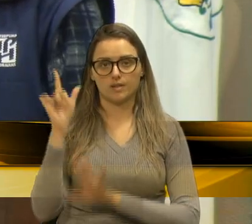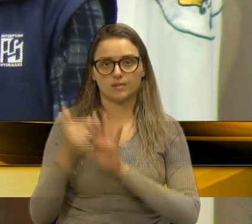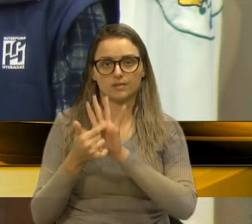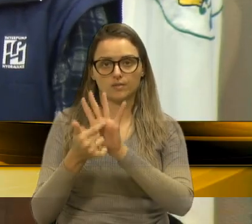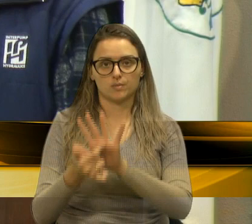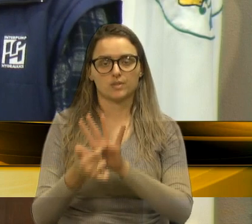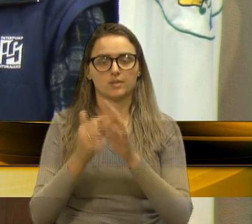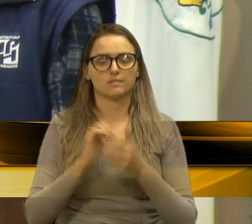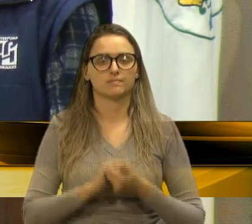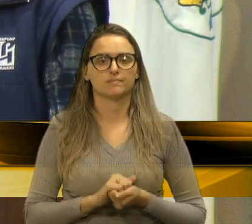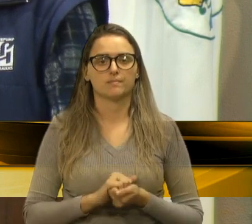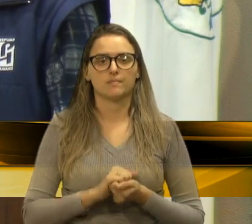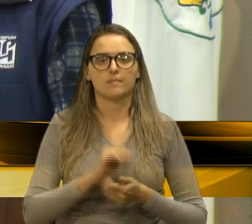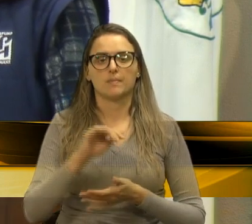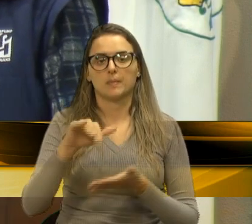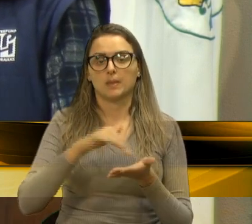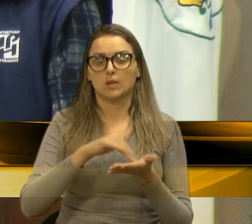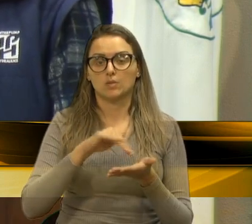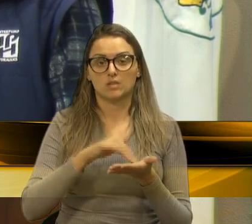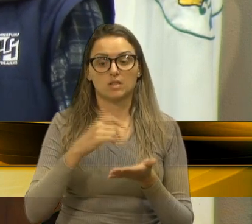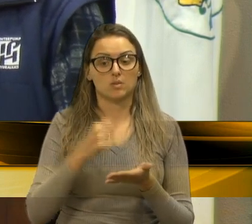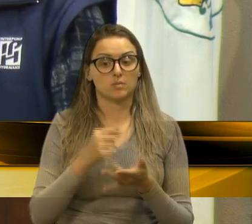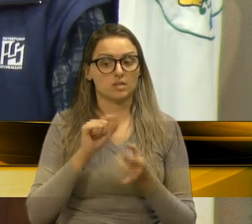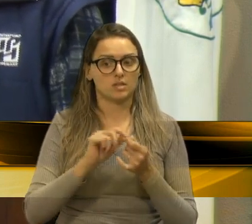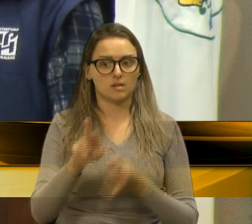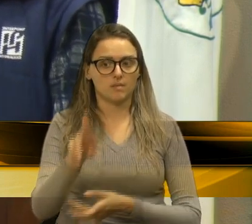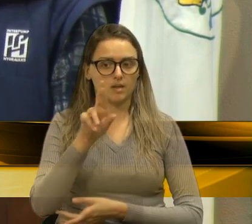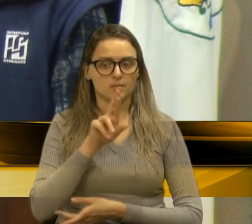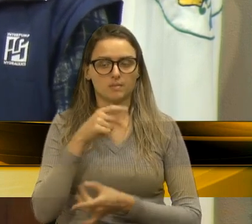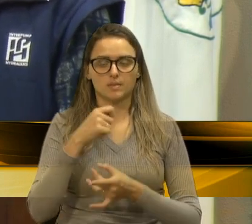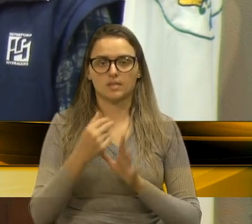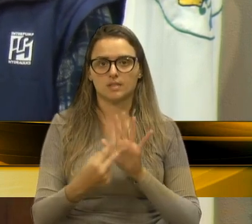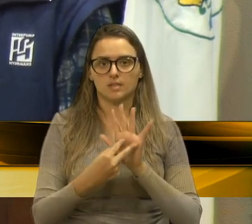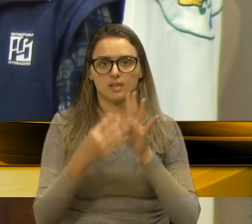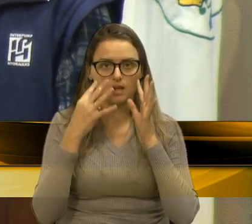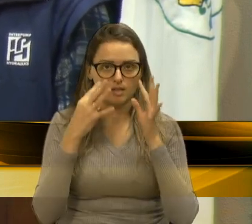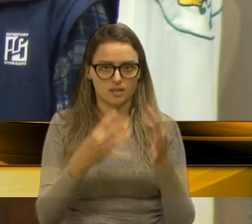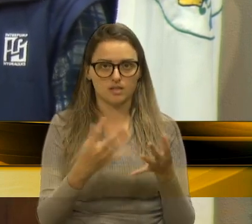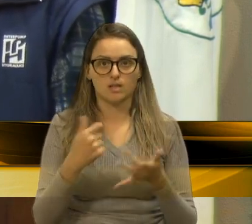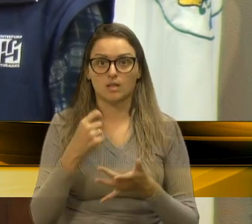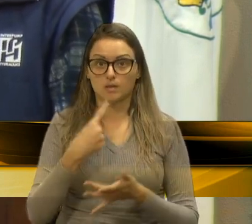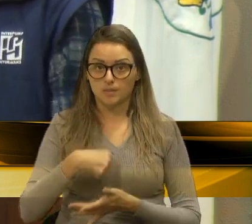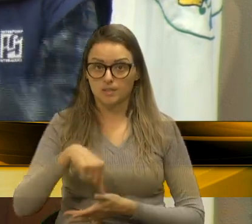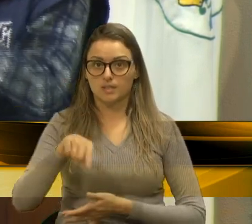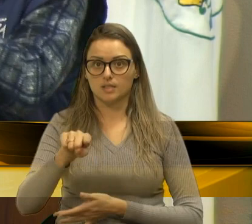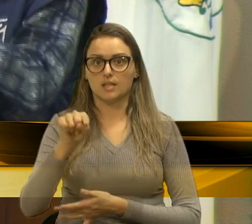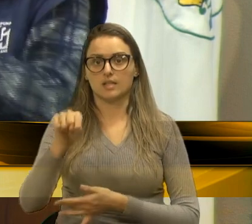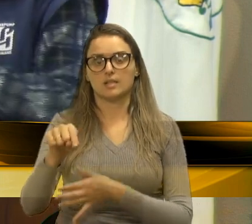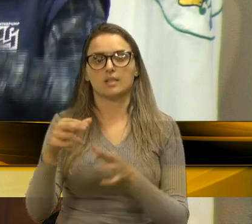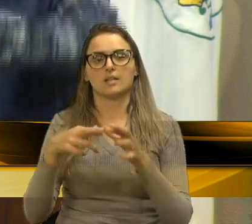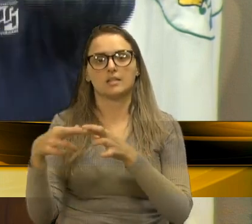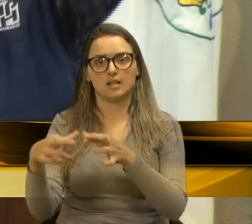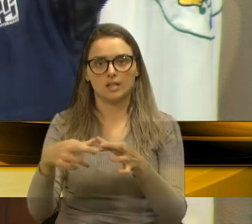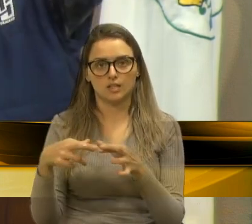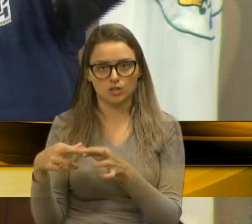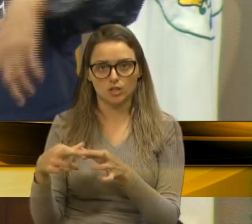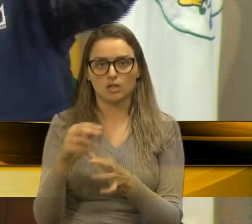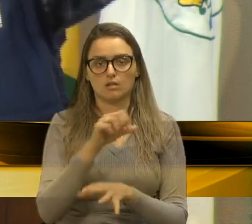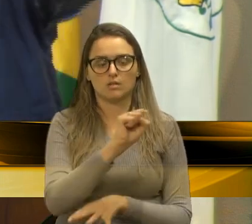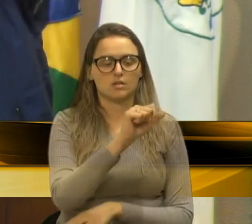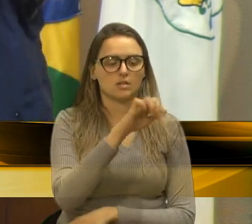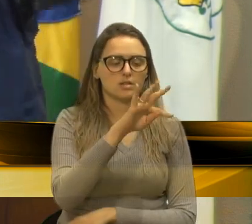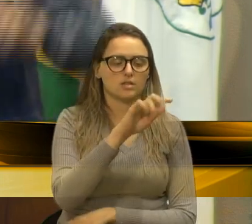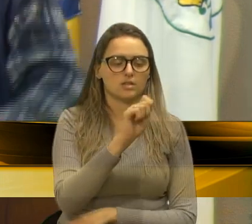E, então, o Júlio César tem que se mexer, tem que dar uma atenção, tem que falar, ir lá no distrito, lá por Santa Lúcia,